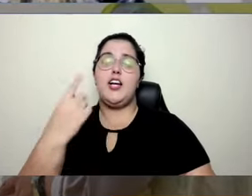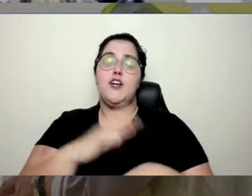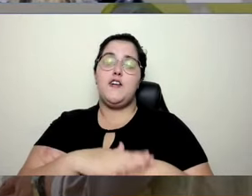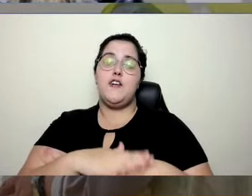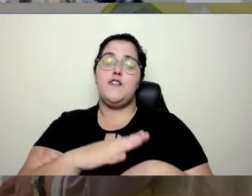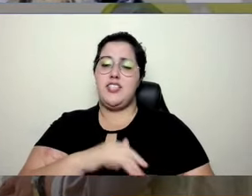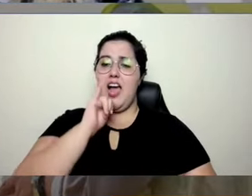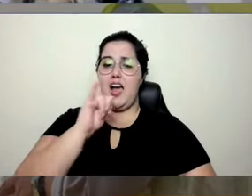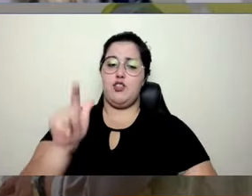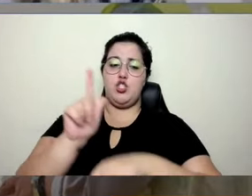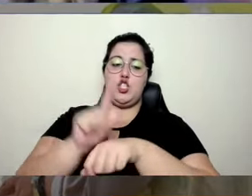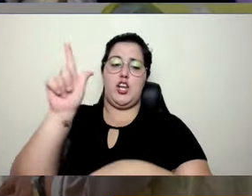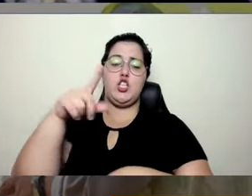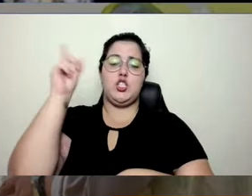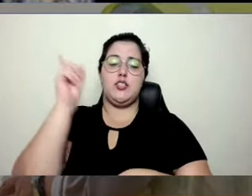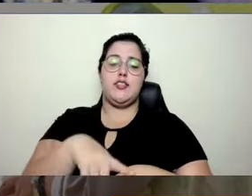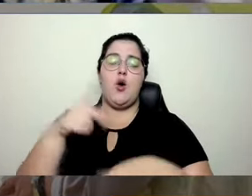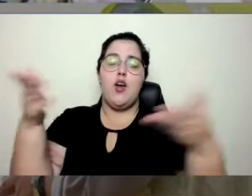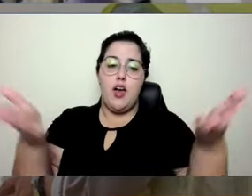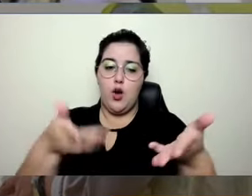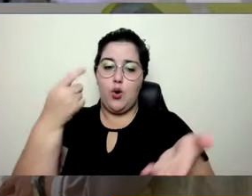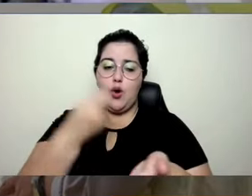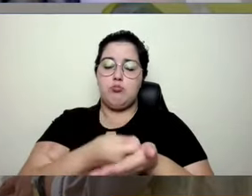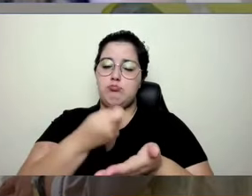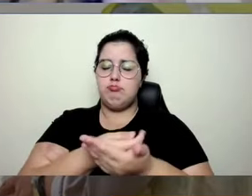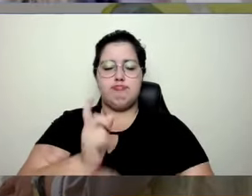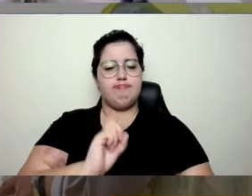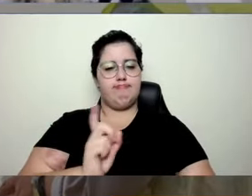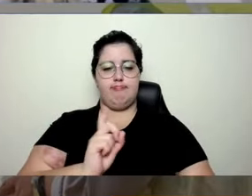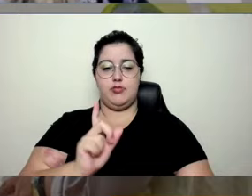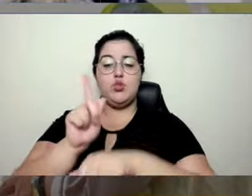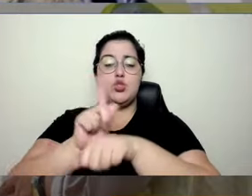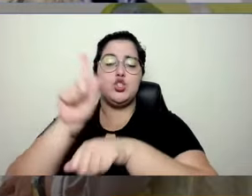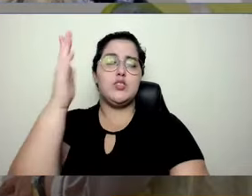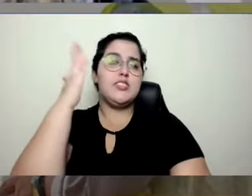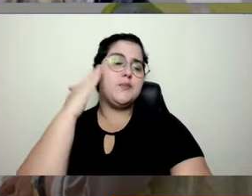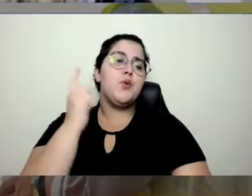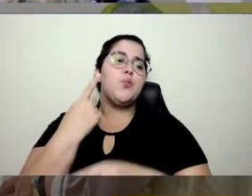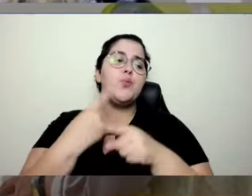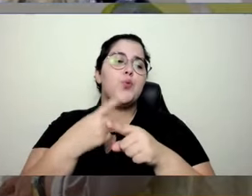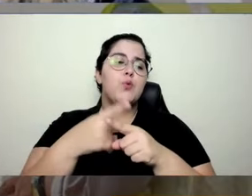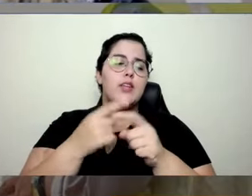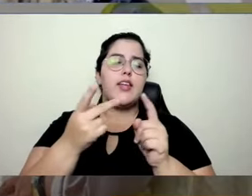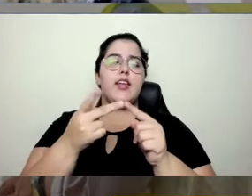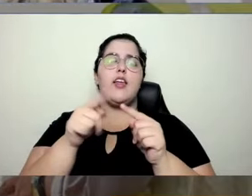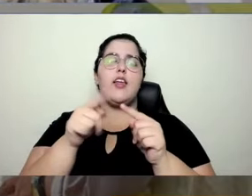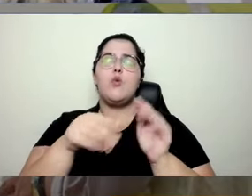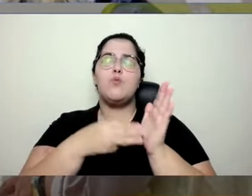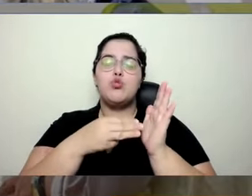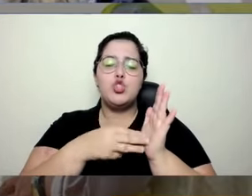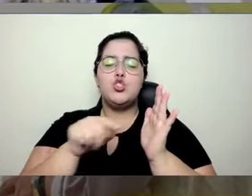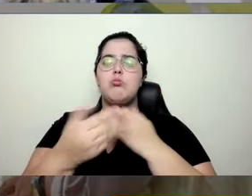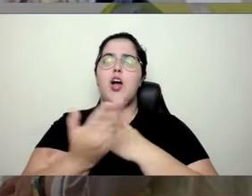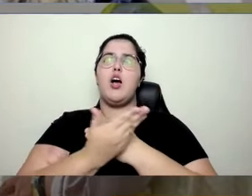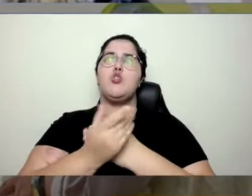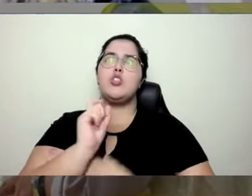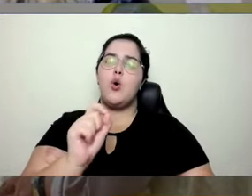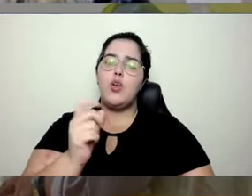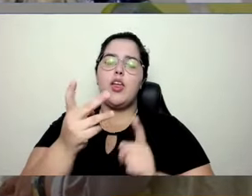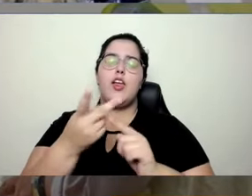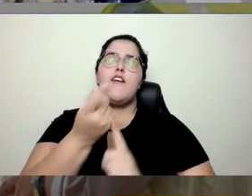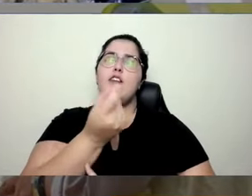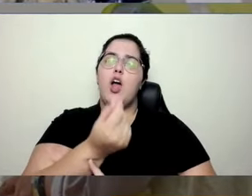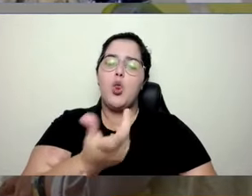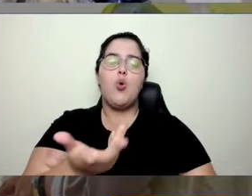gestor e falar, vamos implantar, o gestor, ele quer saber o motivo, o porquê, o que vai agregar isso para a empresa, qual o custo que vai ter,